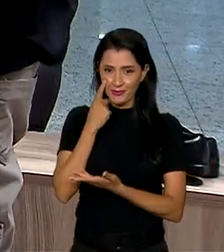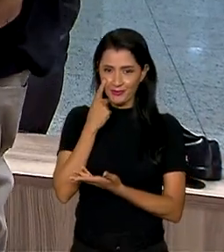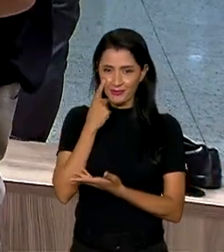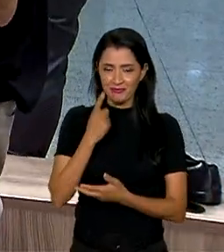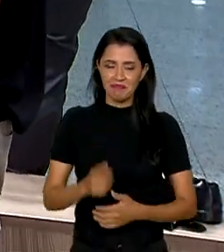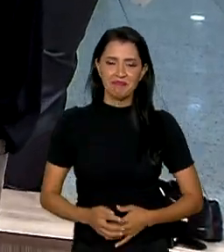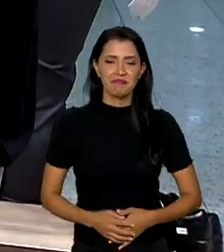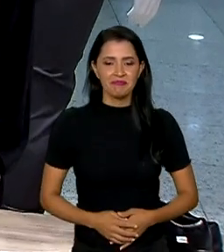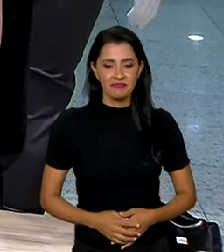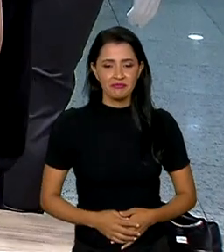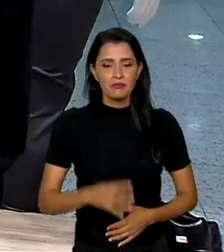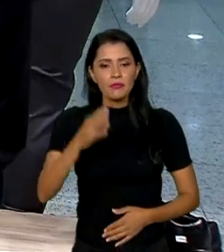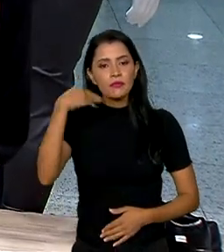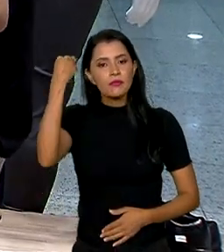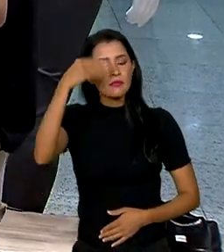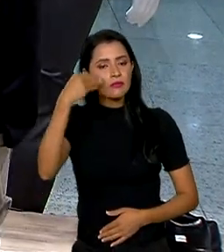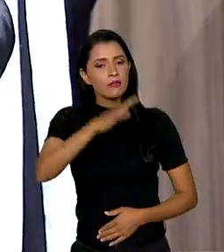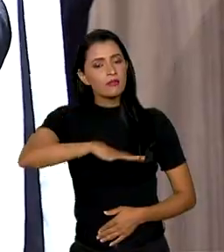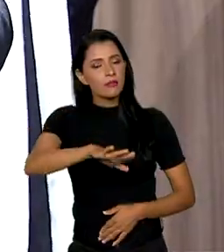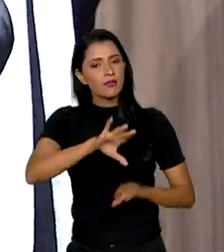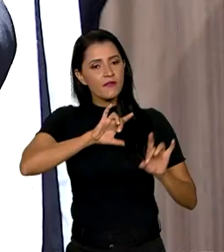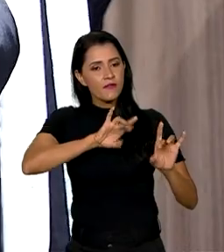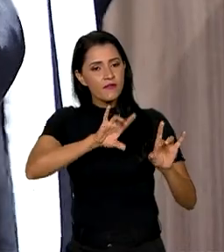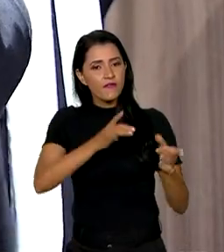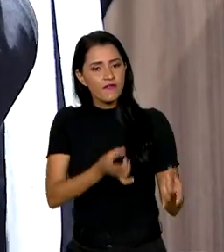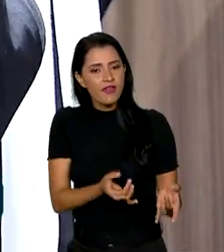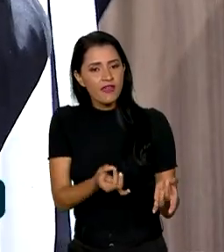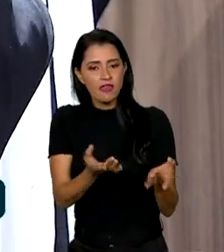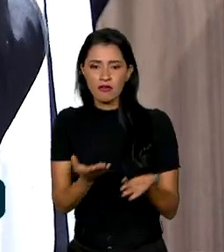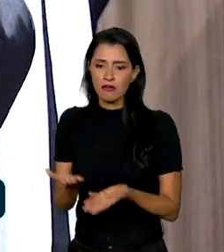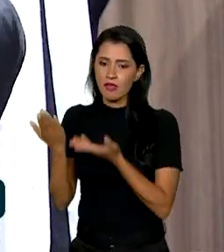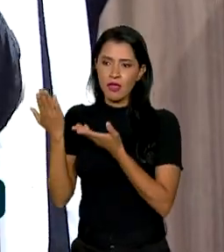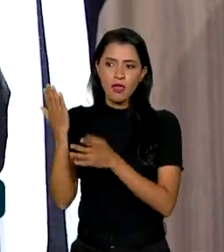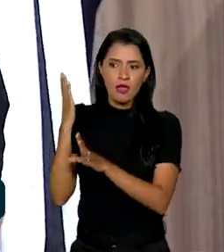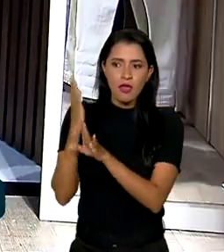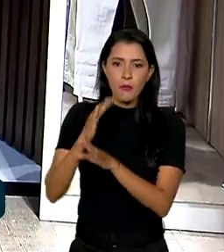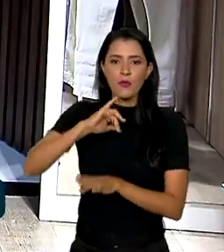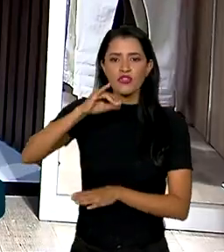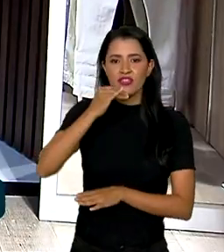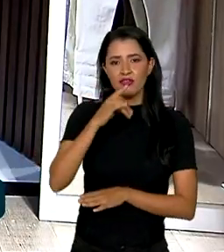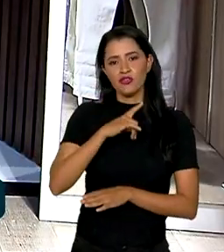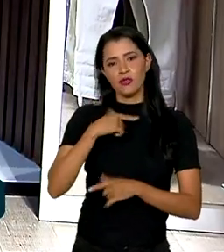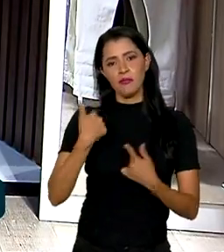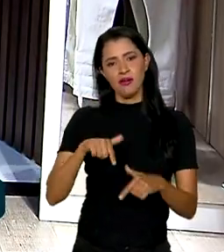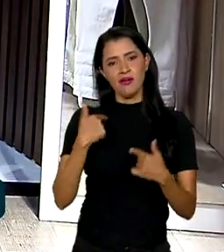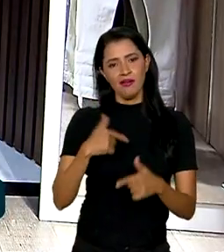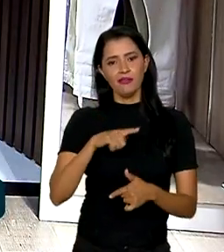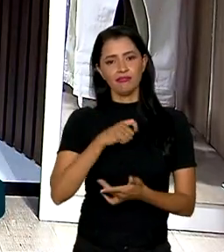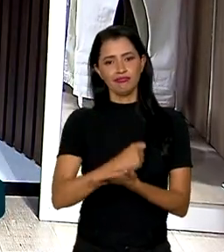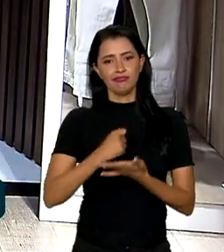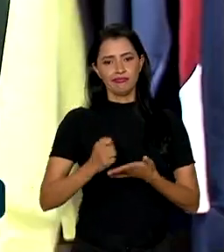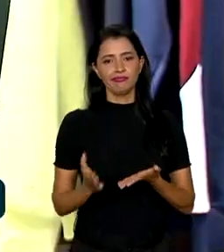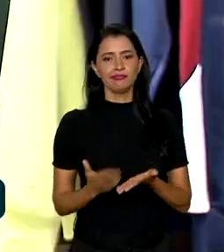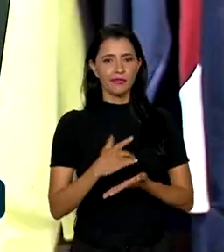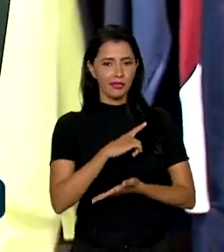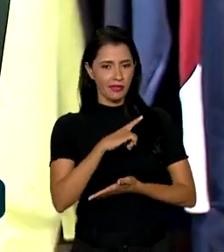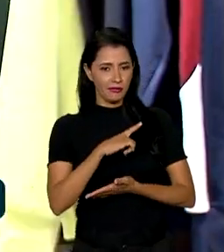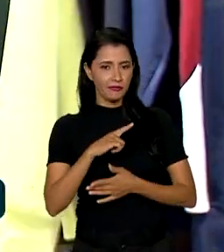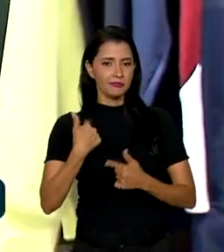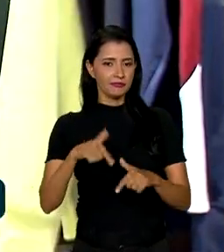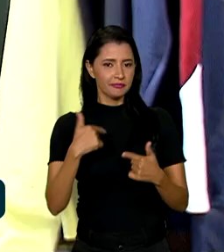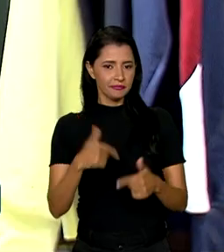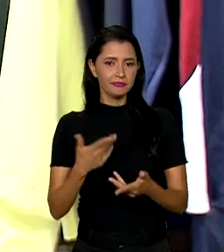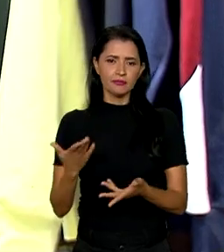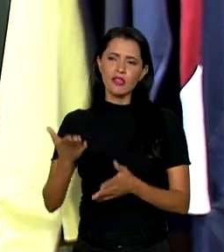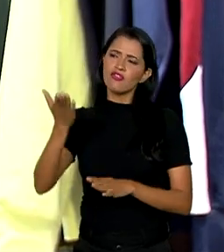Com experiência na área de vendas, Felipe não demorou a encontrar uma oportunidade de trabalho com carteira assinada. Eu já tinha